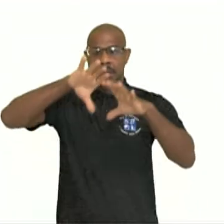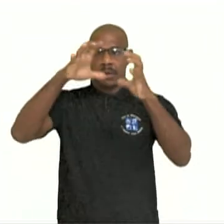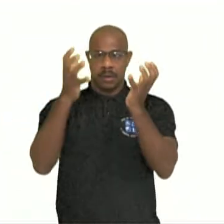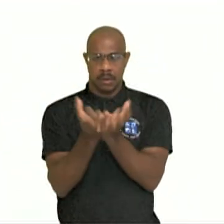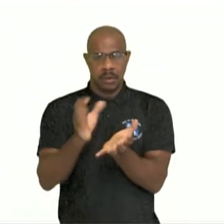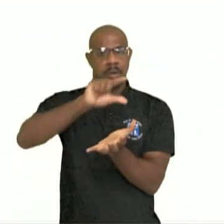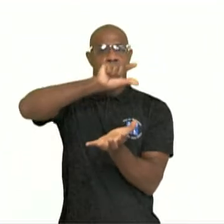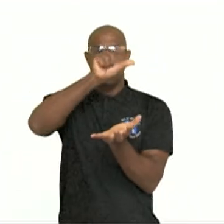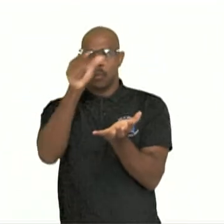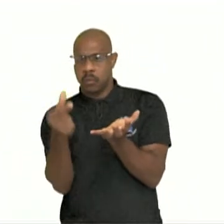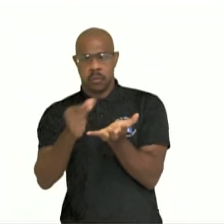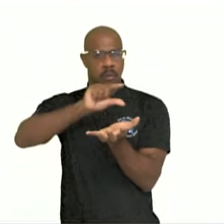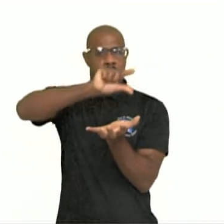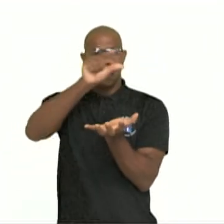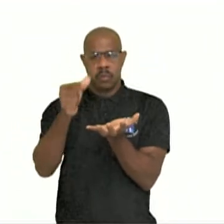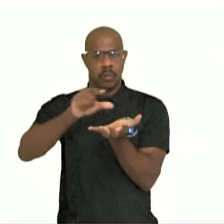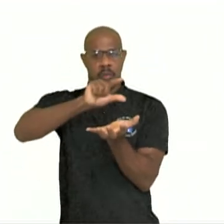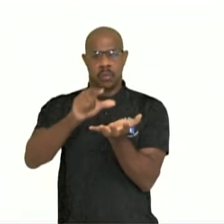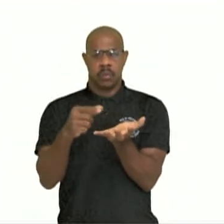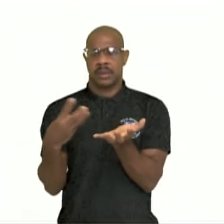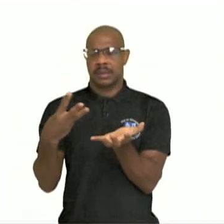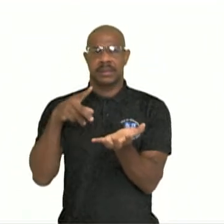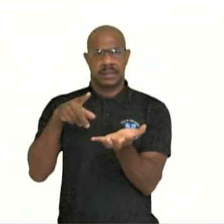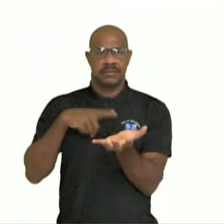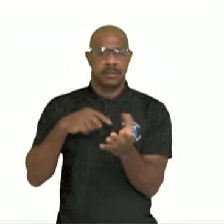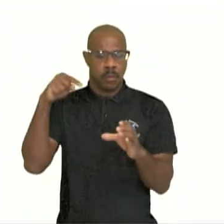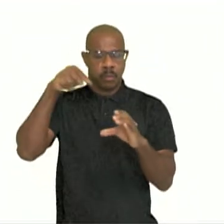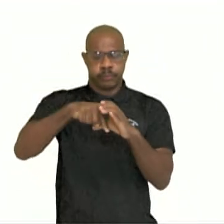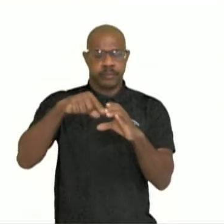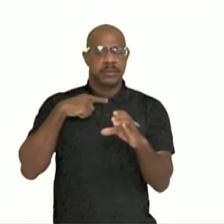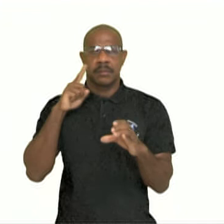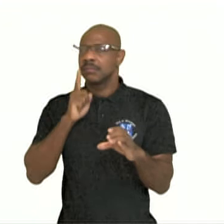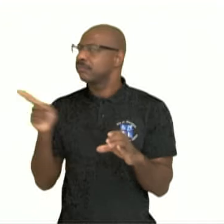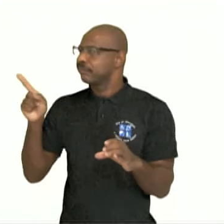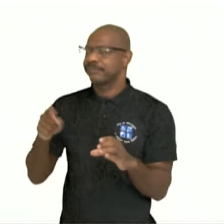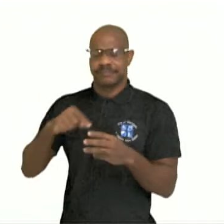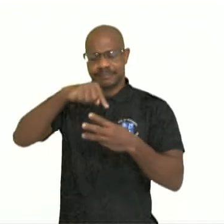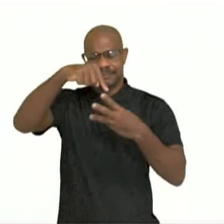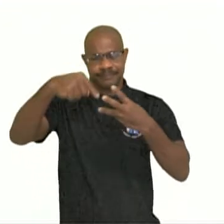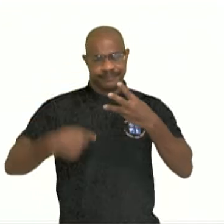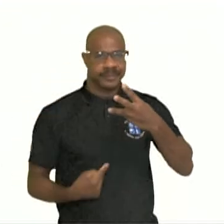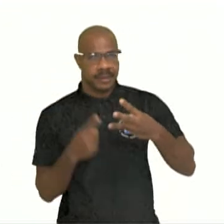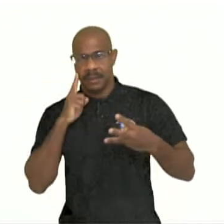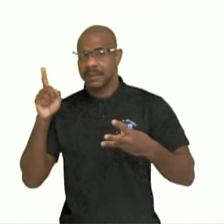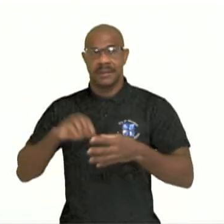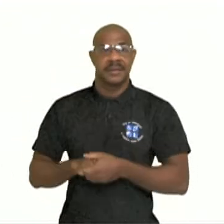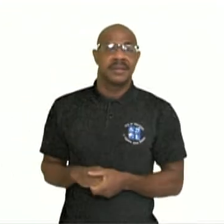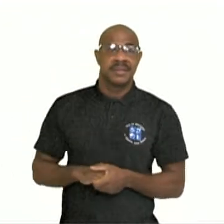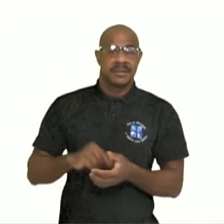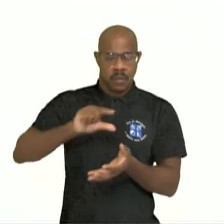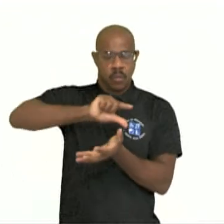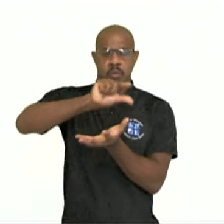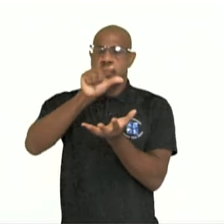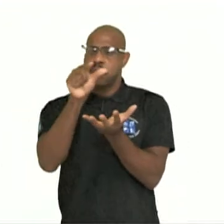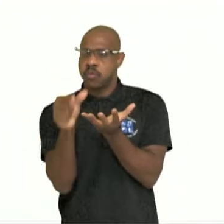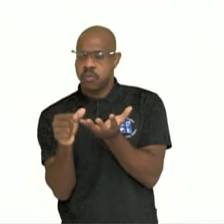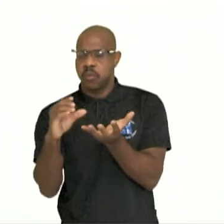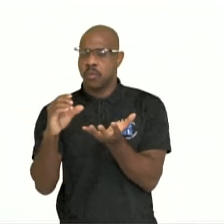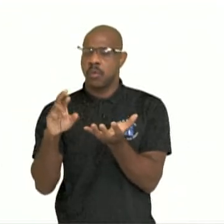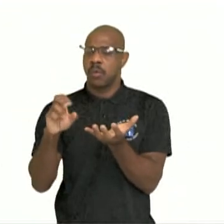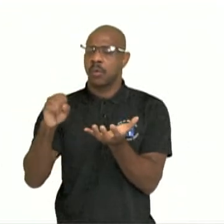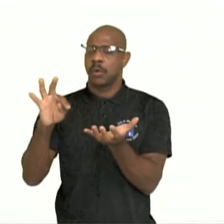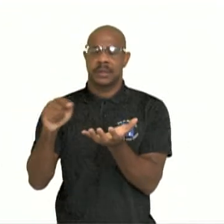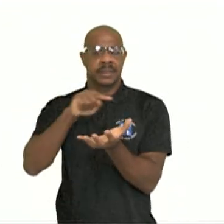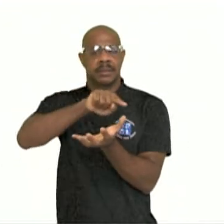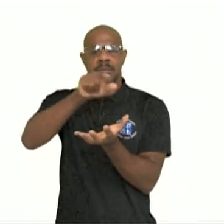a crosta, o manto e o núcleo, né? Cada uma dessas partes, sendo que a crosta é a mais externa e é onde estão